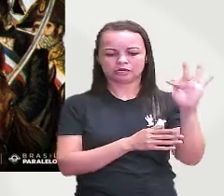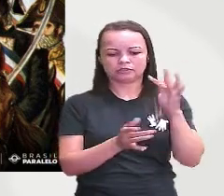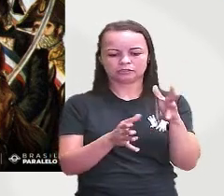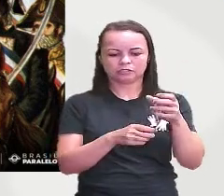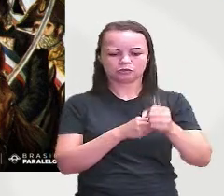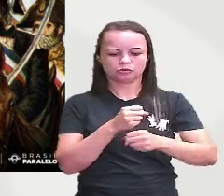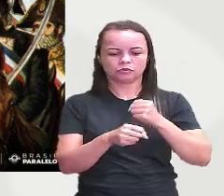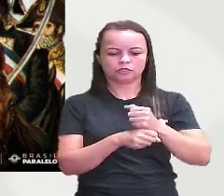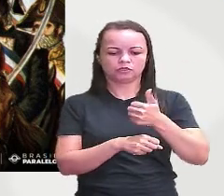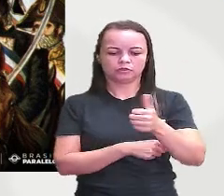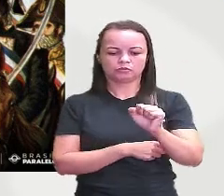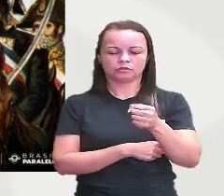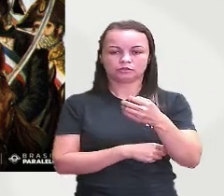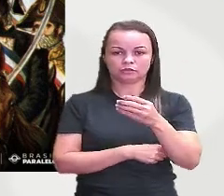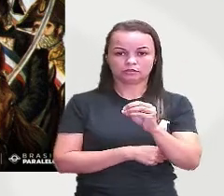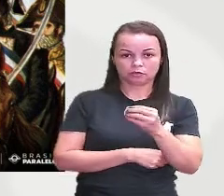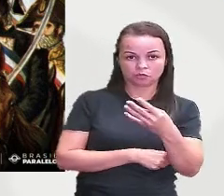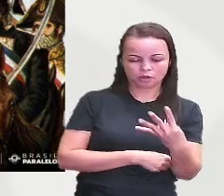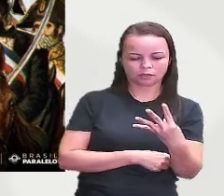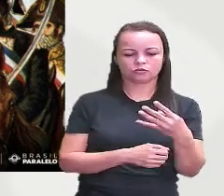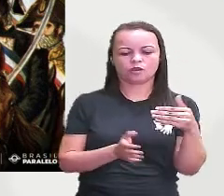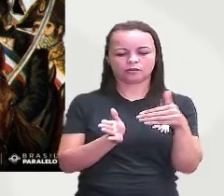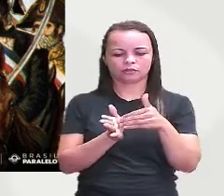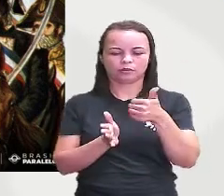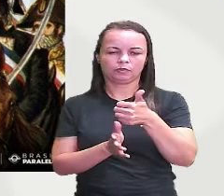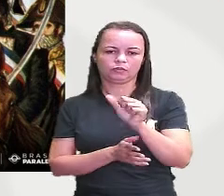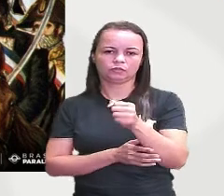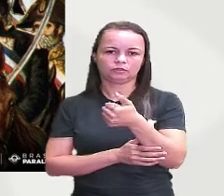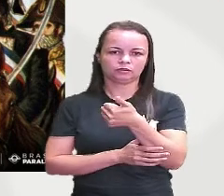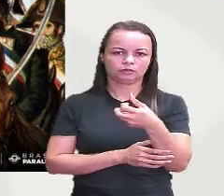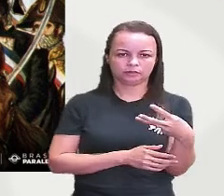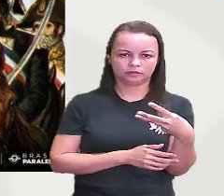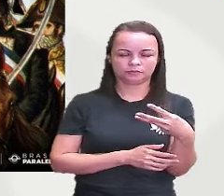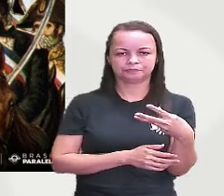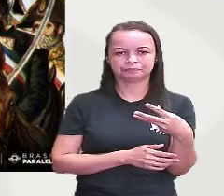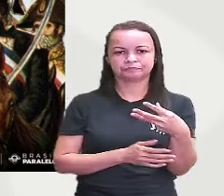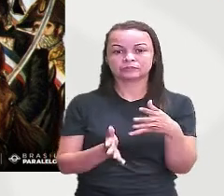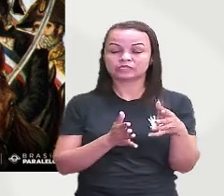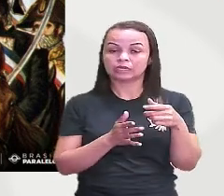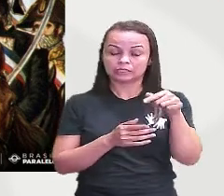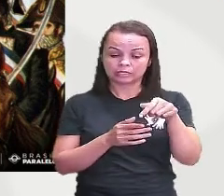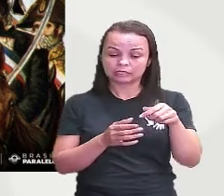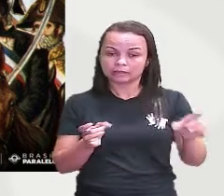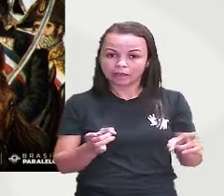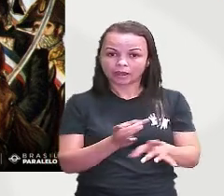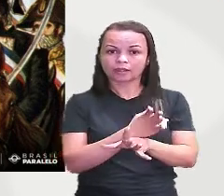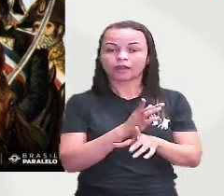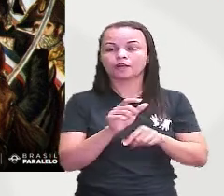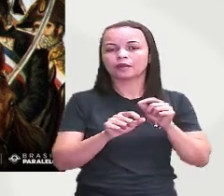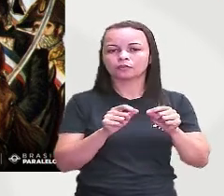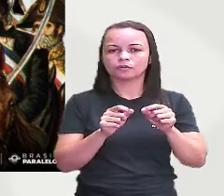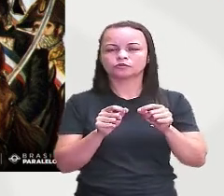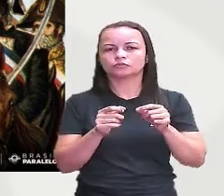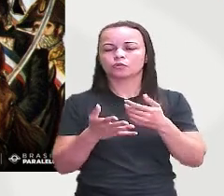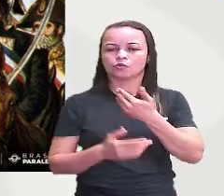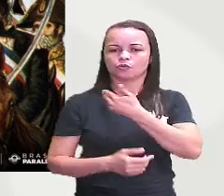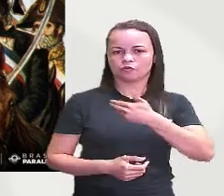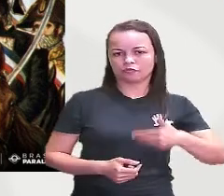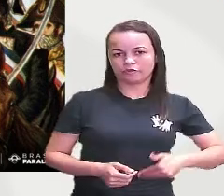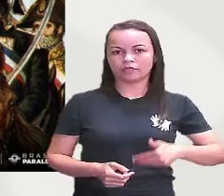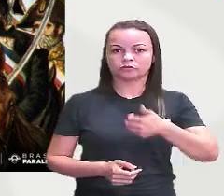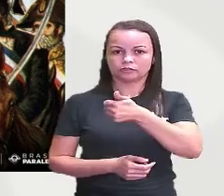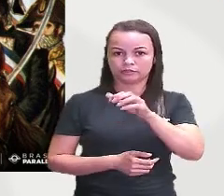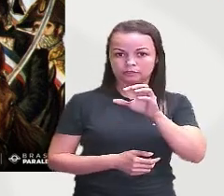e por último o período Napoleônico encerra com o governo dos 100 dias lá